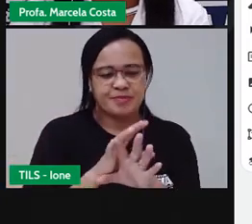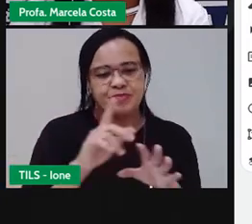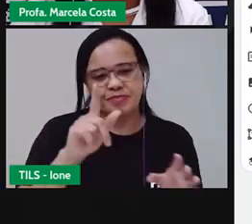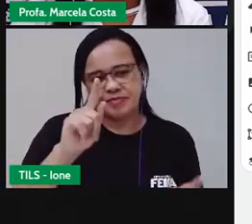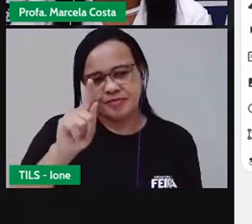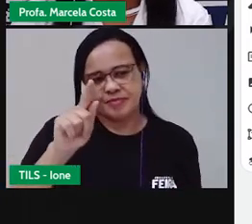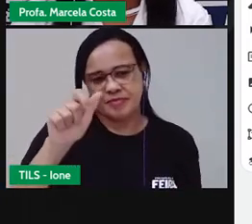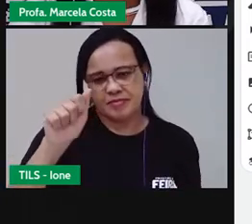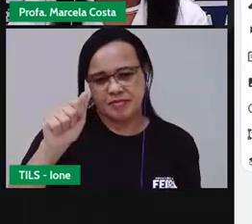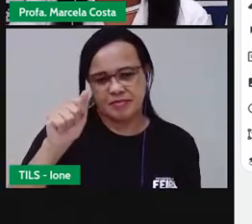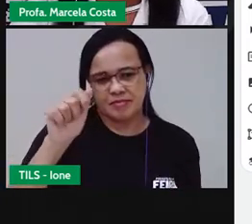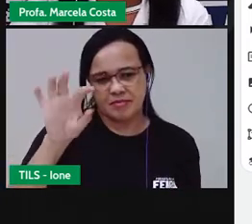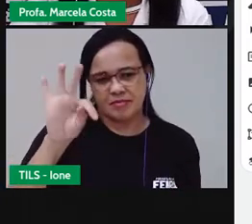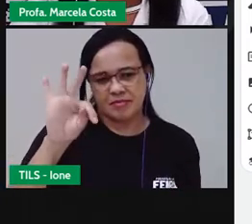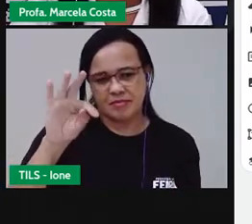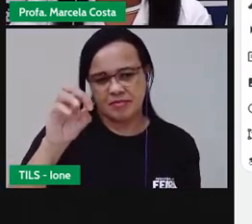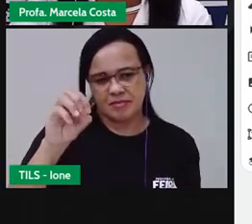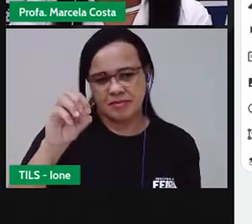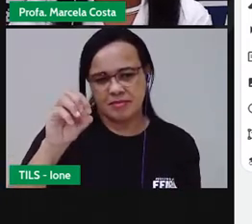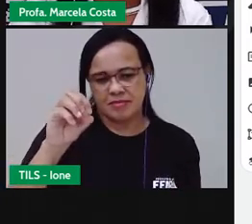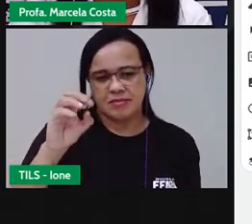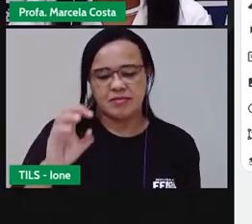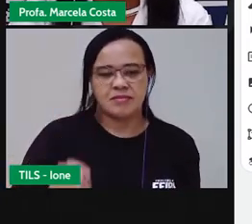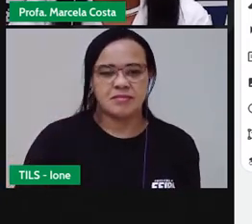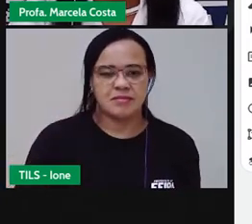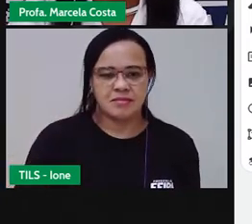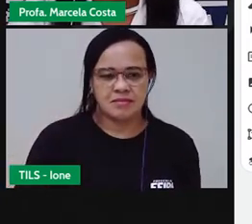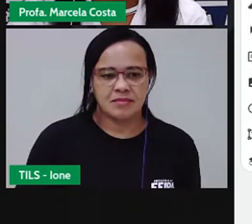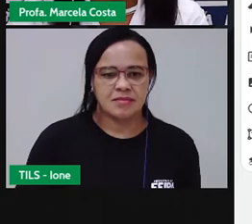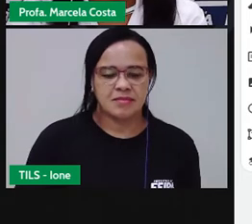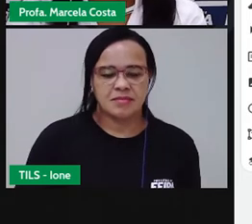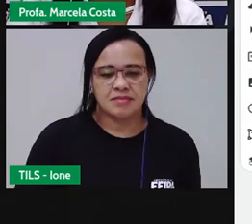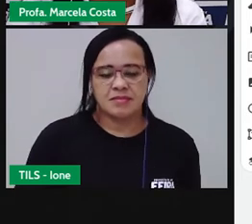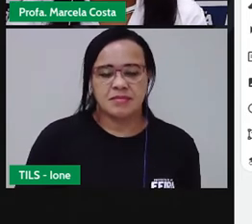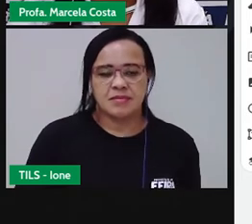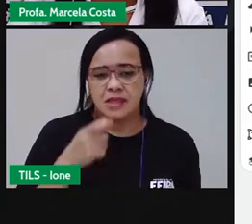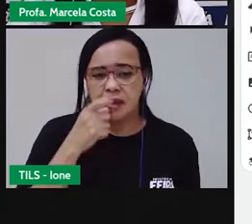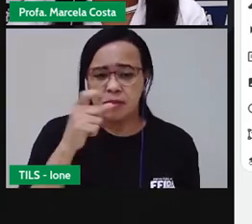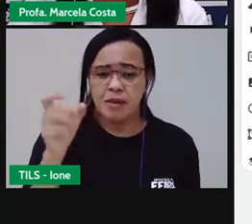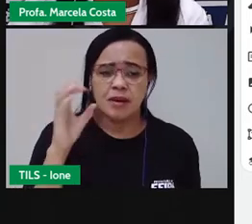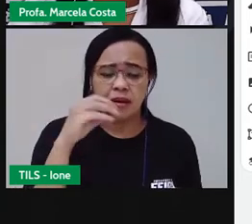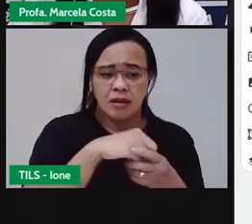Gato. Tem quantas sílabas essa palavra?